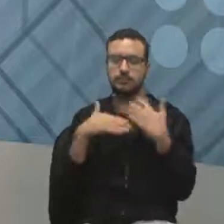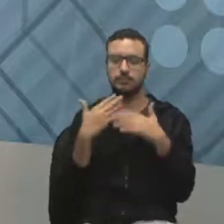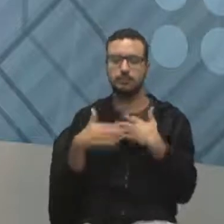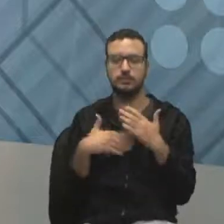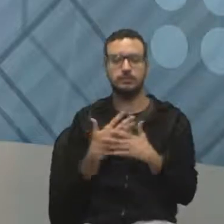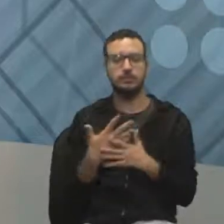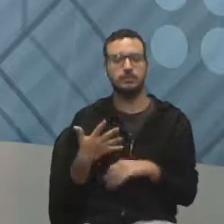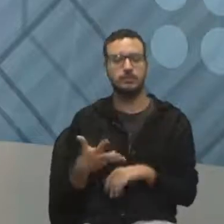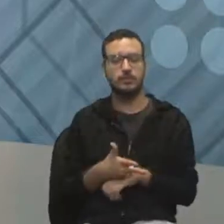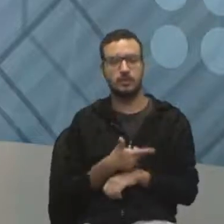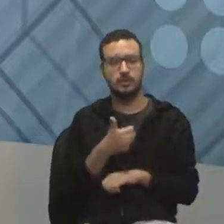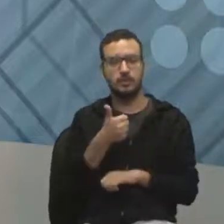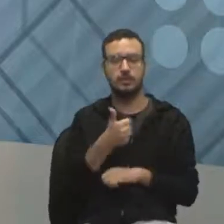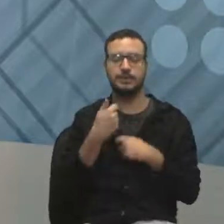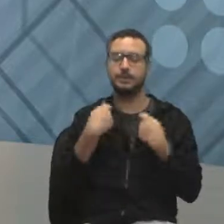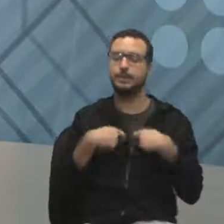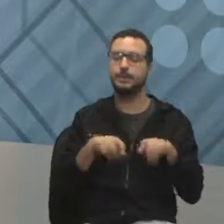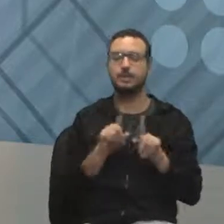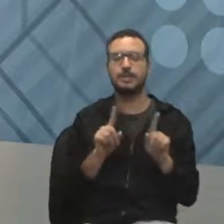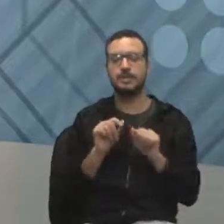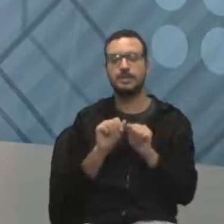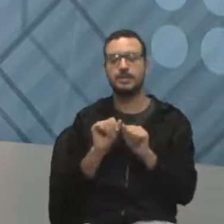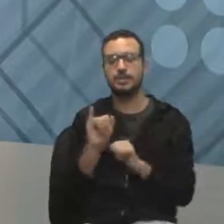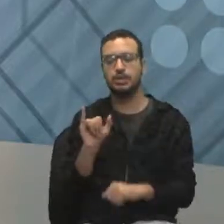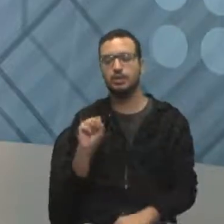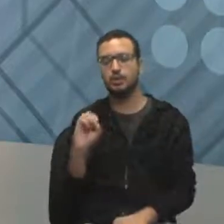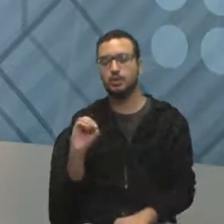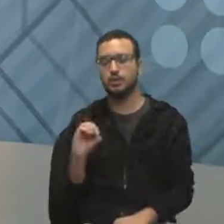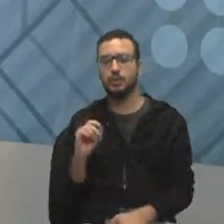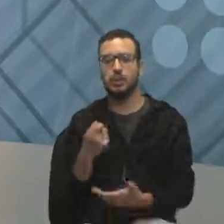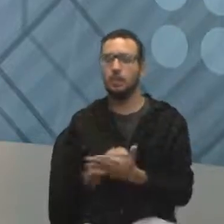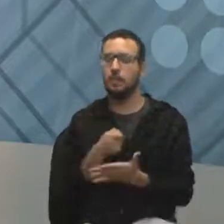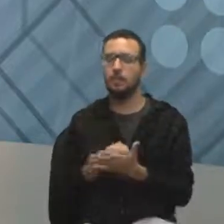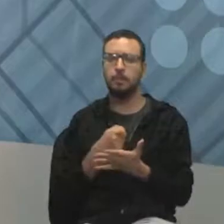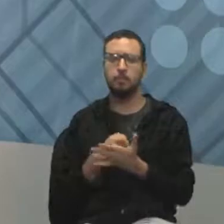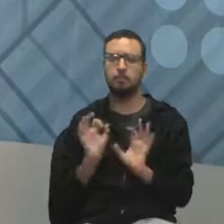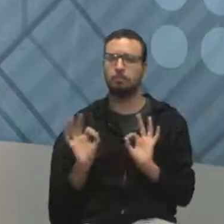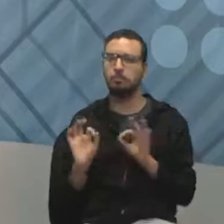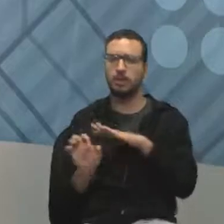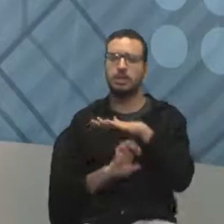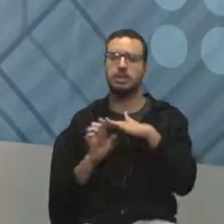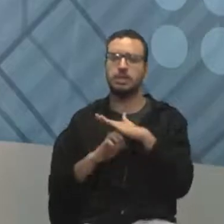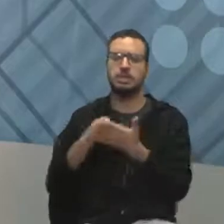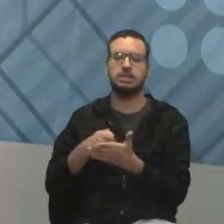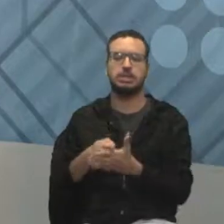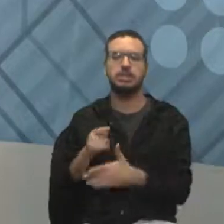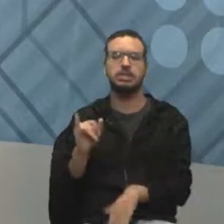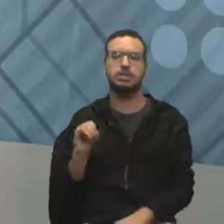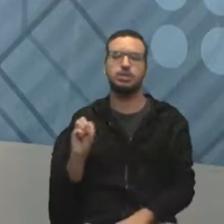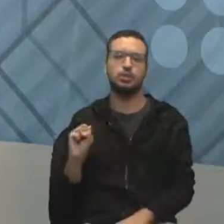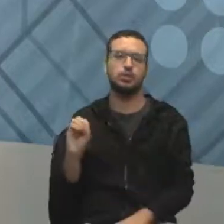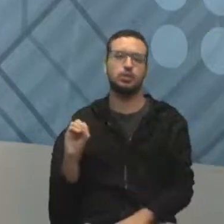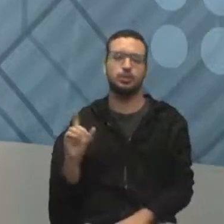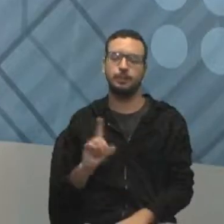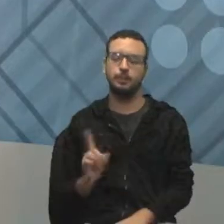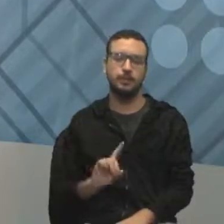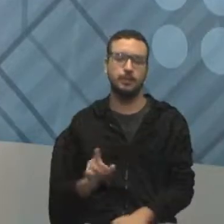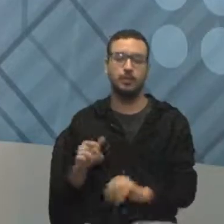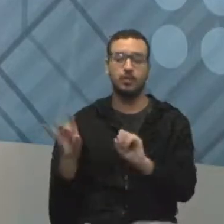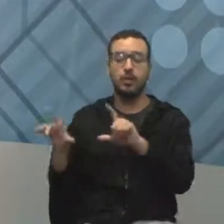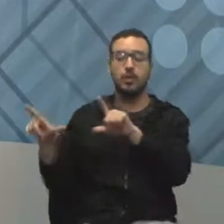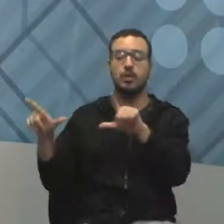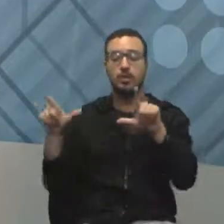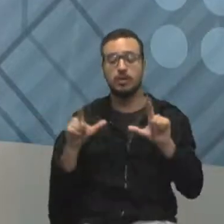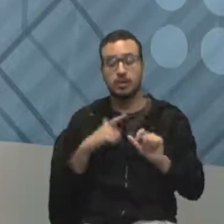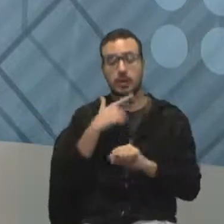Não é necessário trabalhar com ISO. Aliás, não é obrigatório para nenhum tipo de empresa, tá? Eu vou certificar quando eu acho